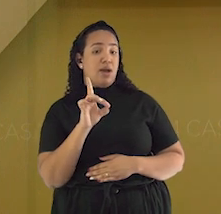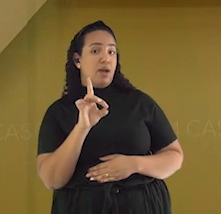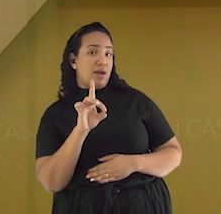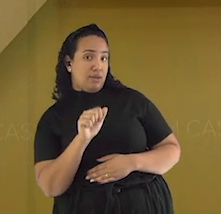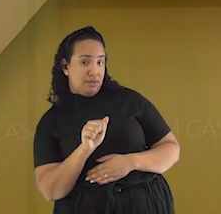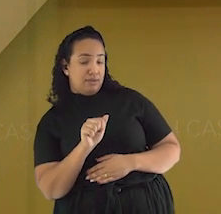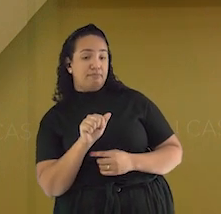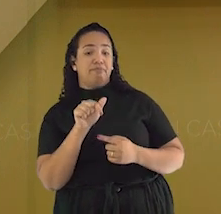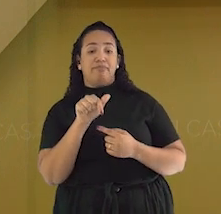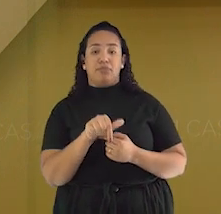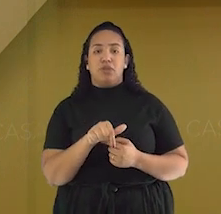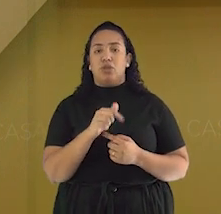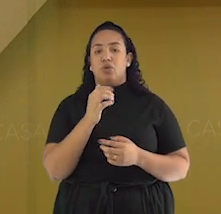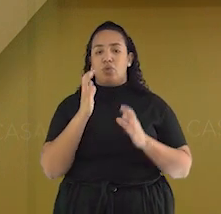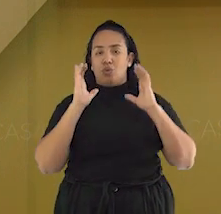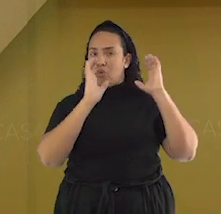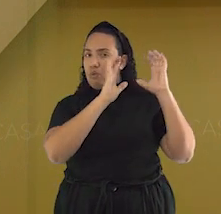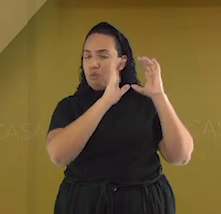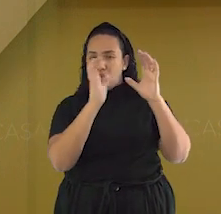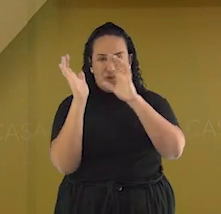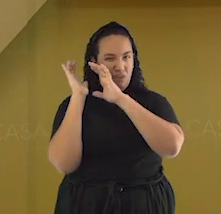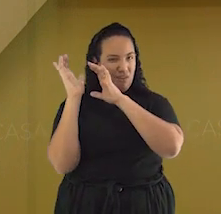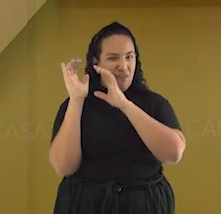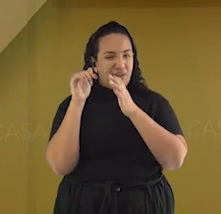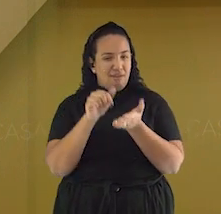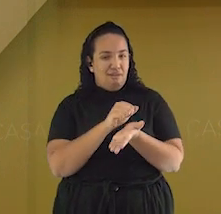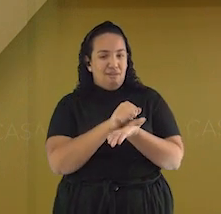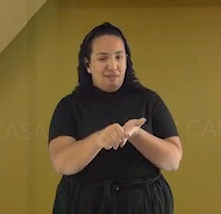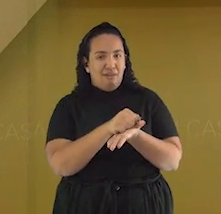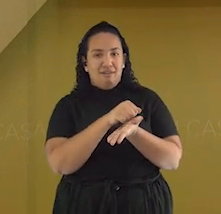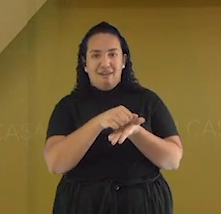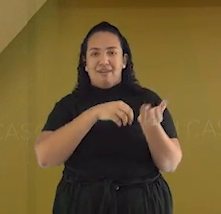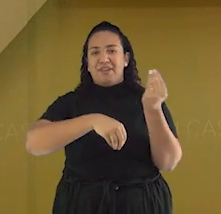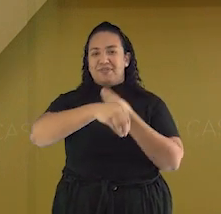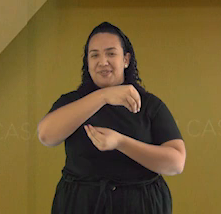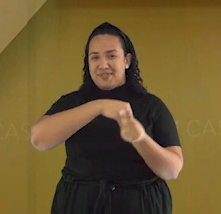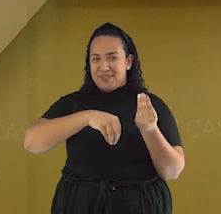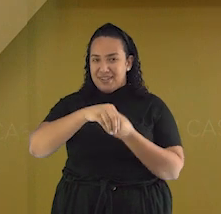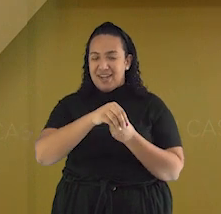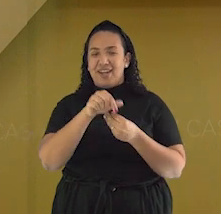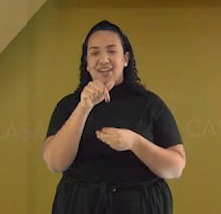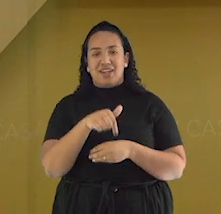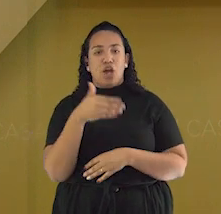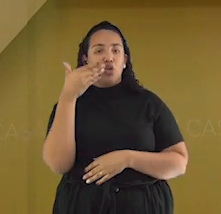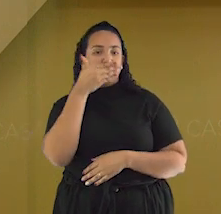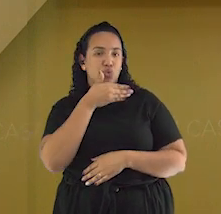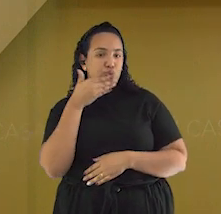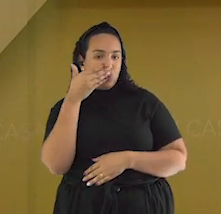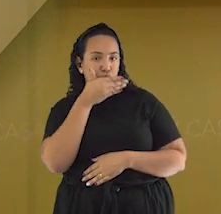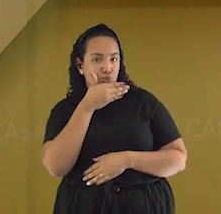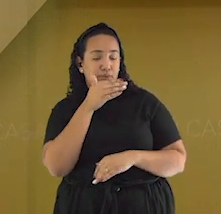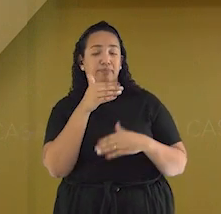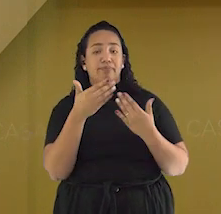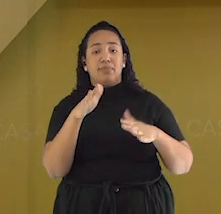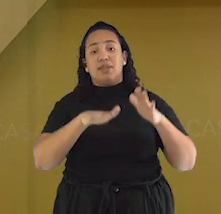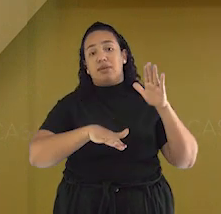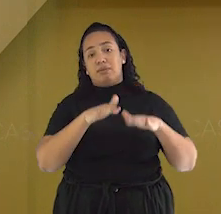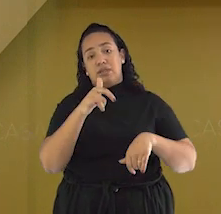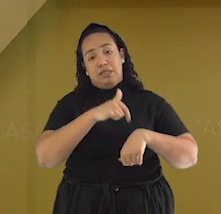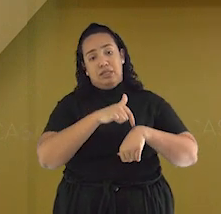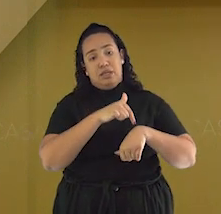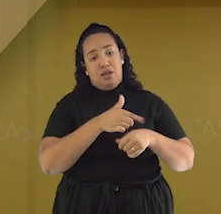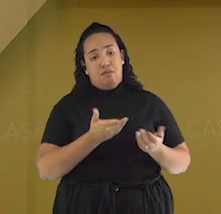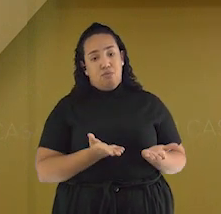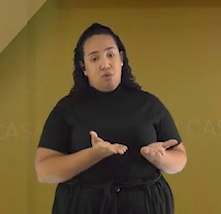portugueses. O coco ralado em fiapos é misturado com calda de açúcar. Dependendo de quanto tempo ele fica ao fogo, se